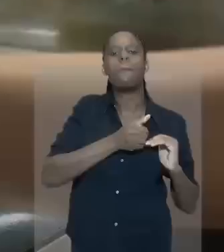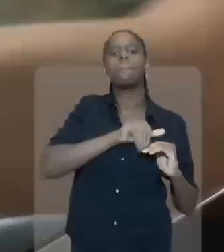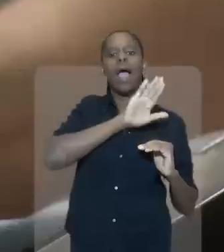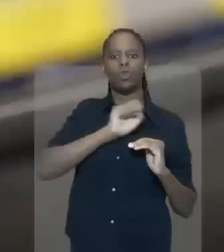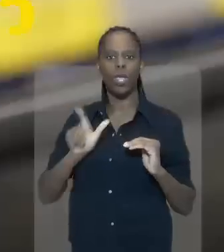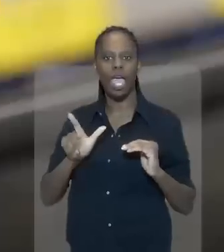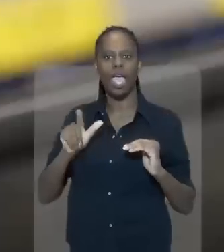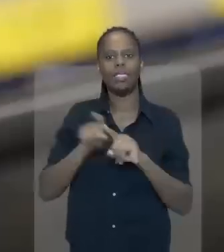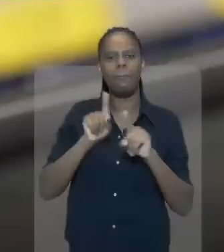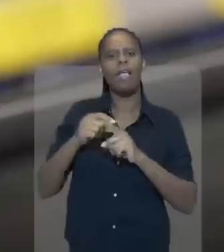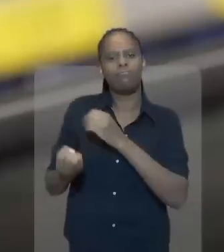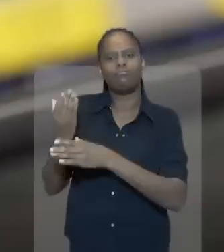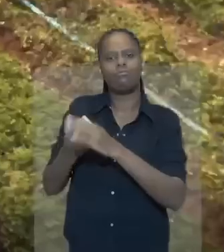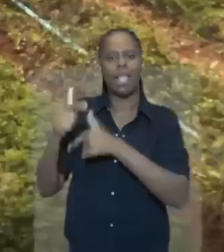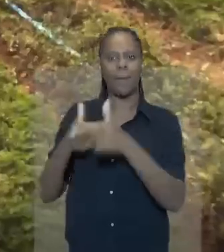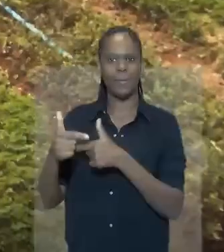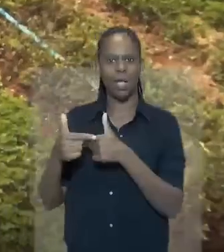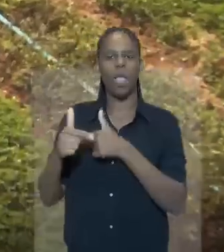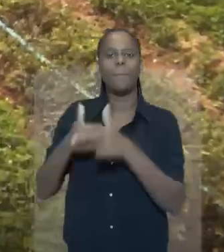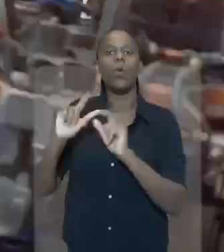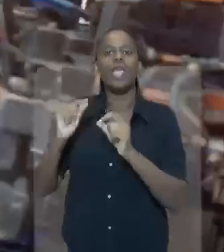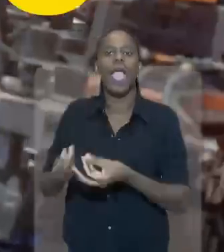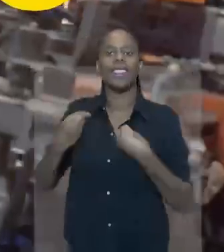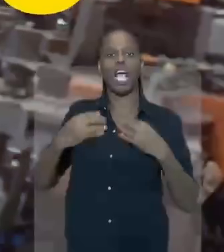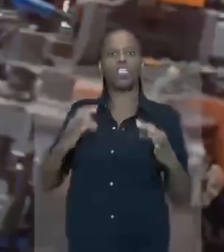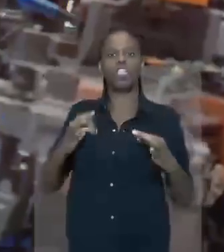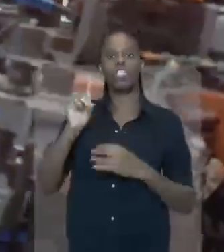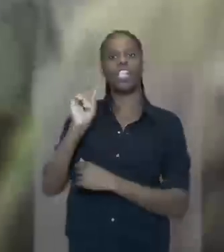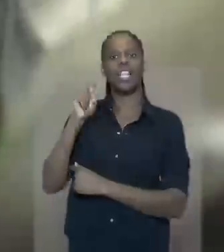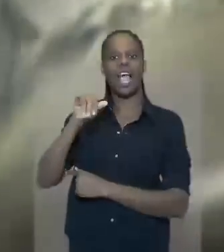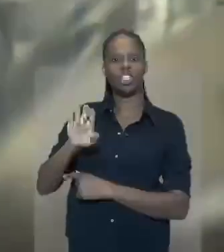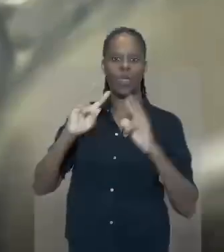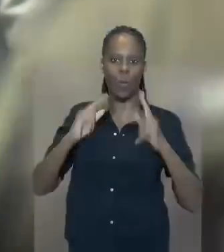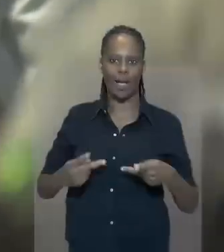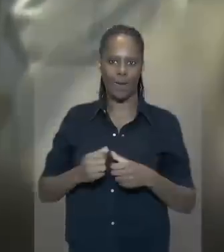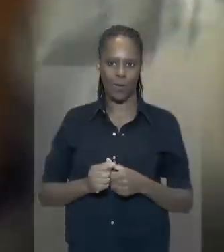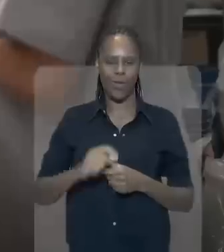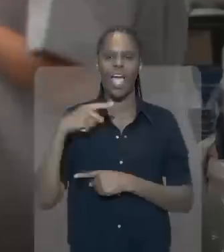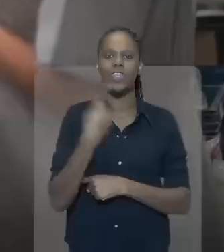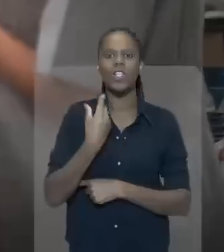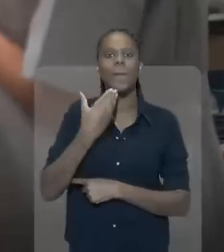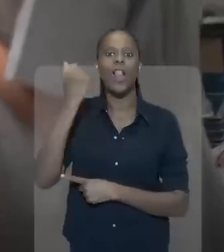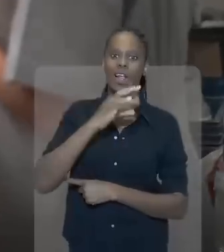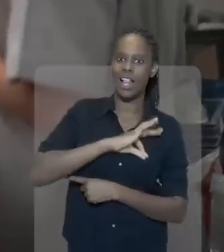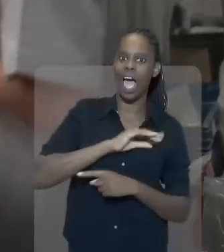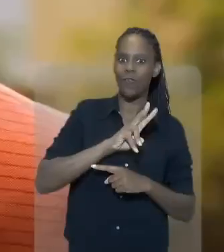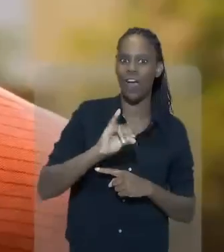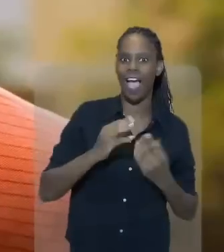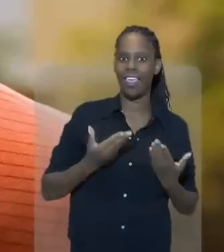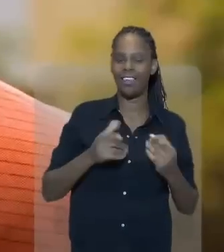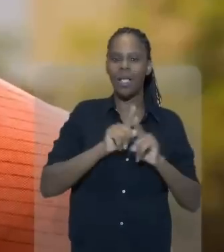aumente acima da inflação sempre. E nós vamos tratar de gerar empregos. O emprego é aquilo que dá dignidade ao ser humano.